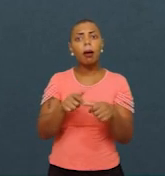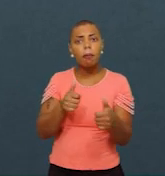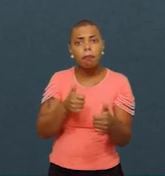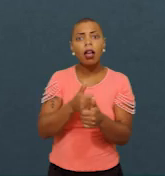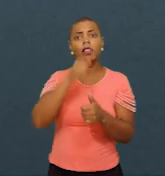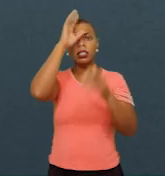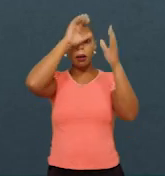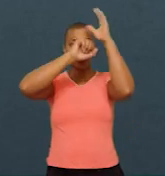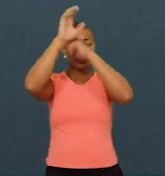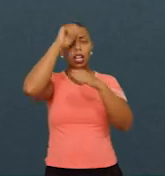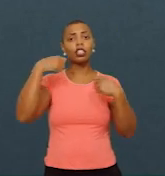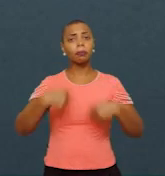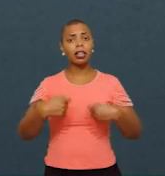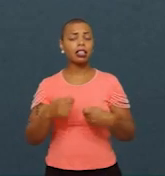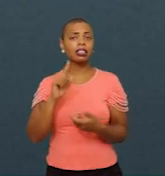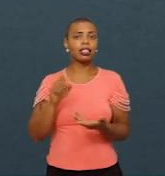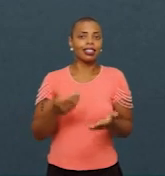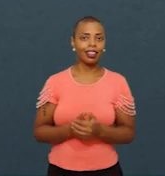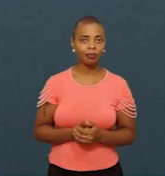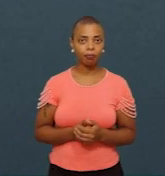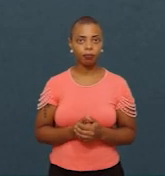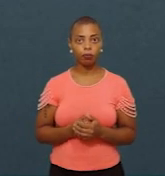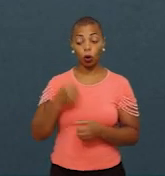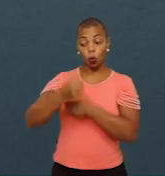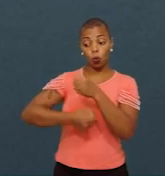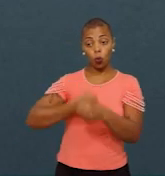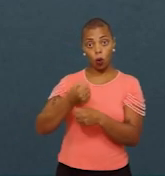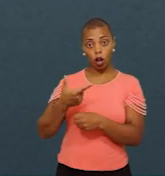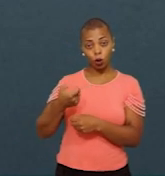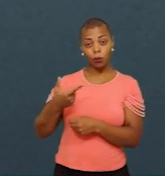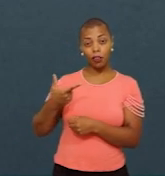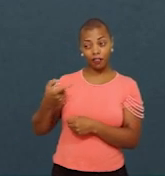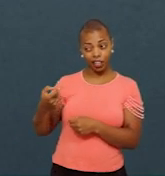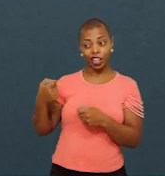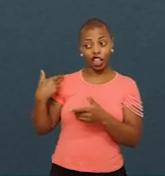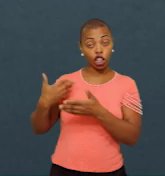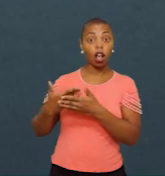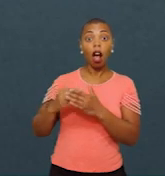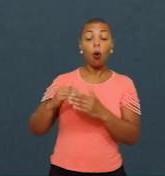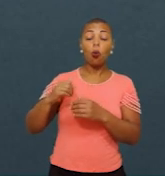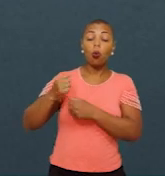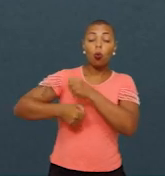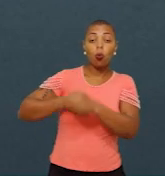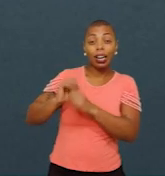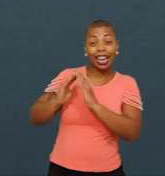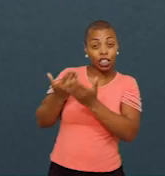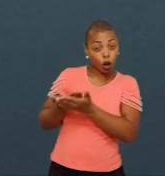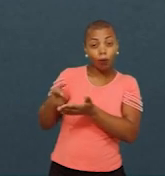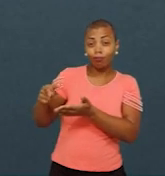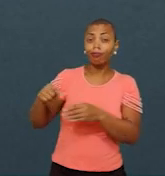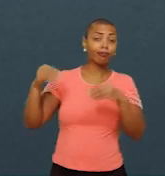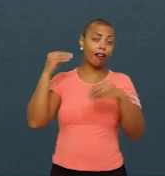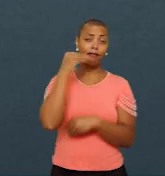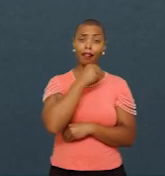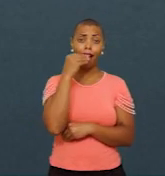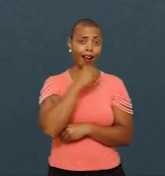aprendizagens que são necessárias? O ano de 2020, o ano letivo de 2020, foi um ano insuficiente